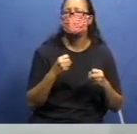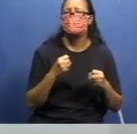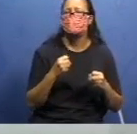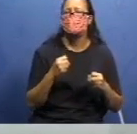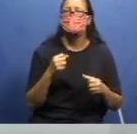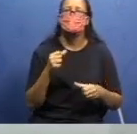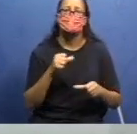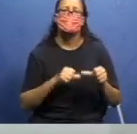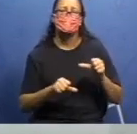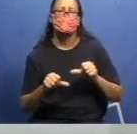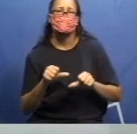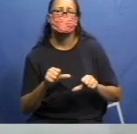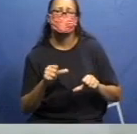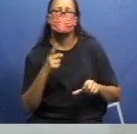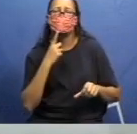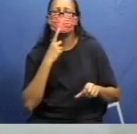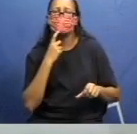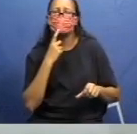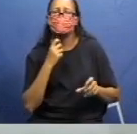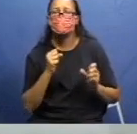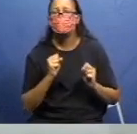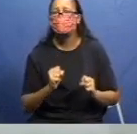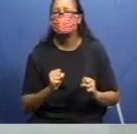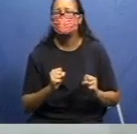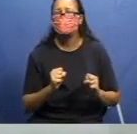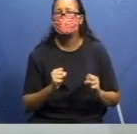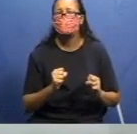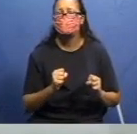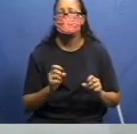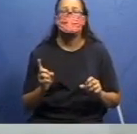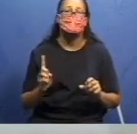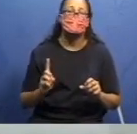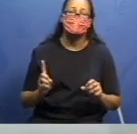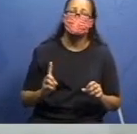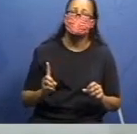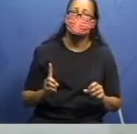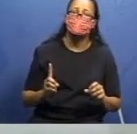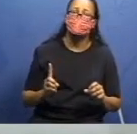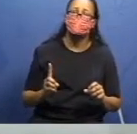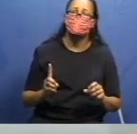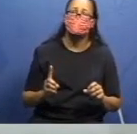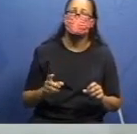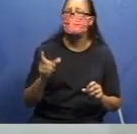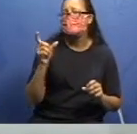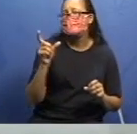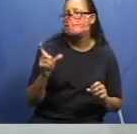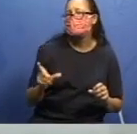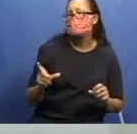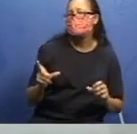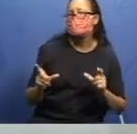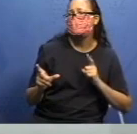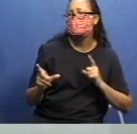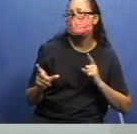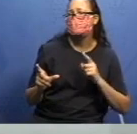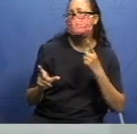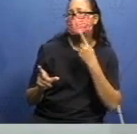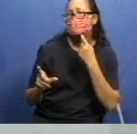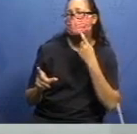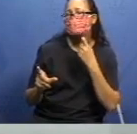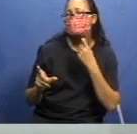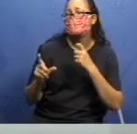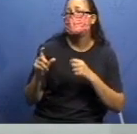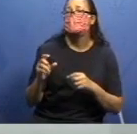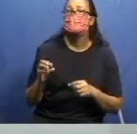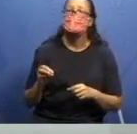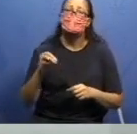vermelhinho. Posso colocar nessa daqui? Não, não dá. Por quê? Nessa mesma coluna já tem uma vermelhinha. Eu coloco em outra.